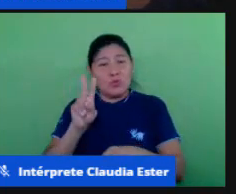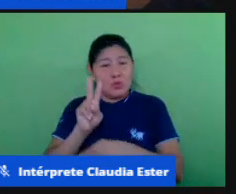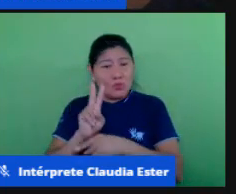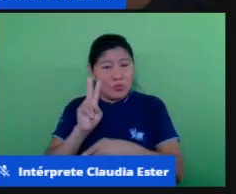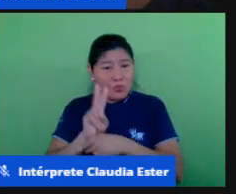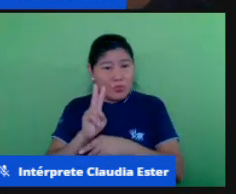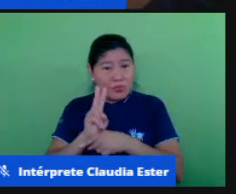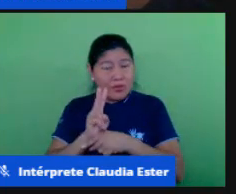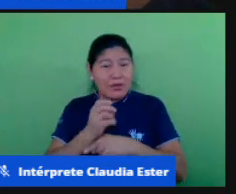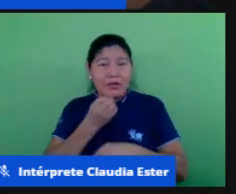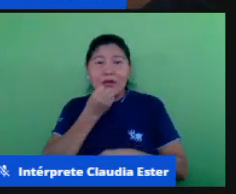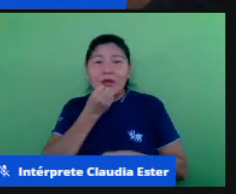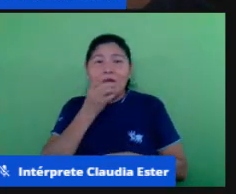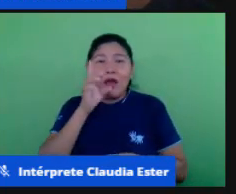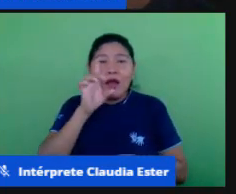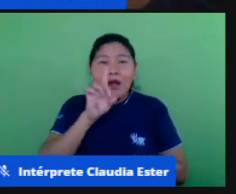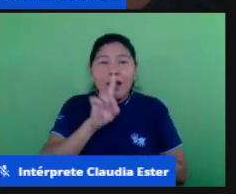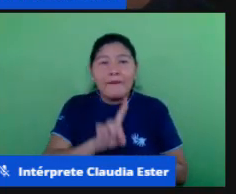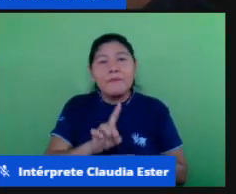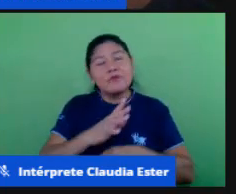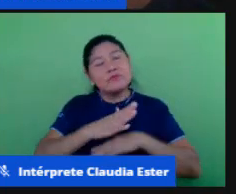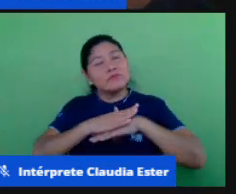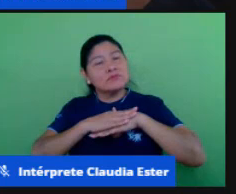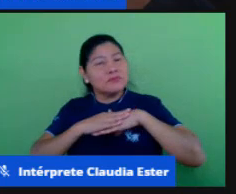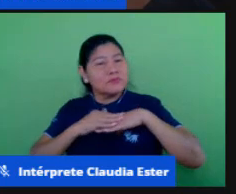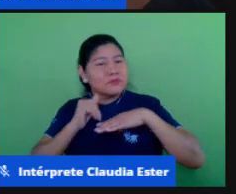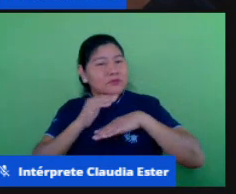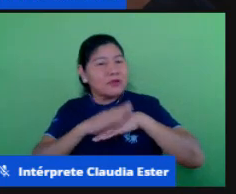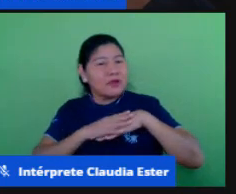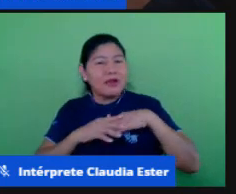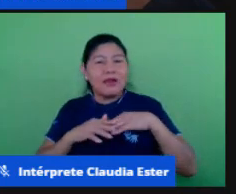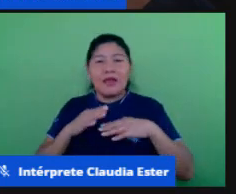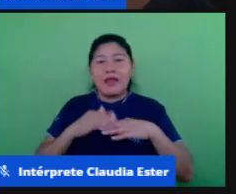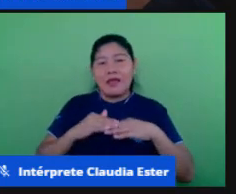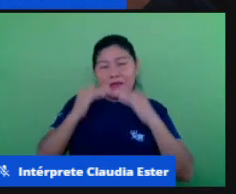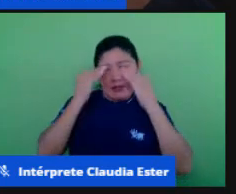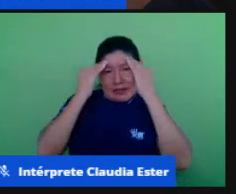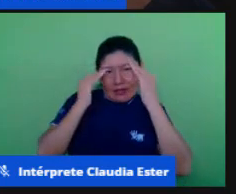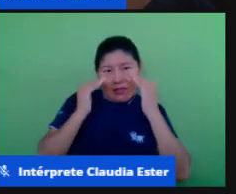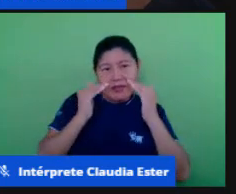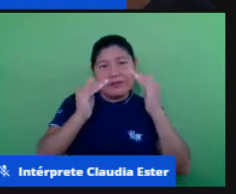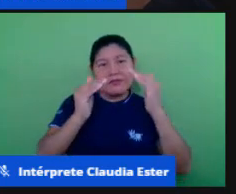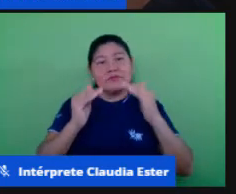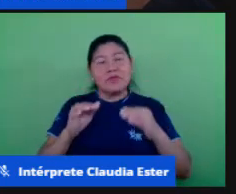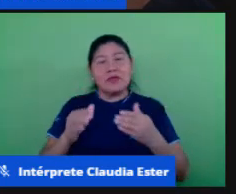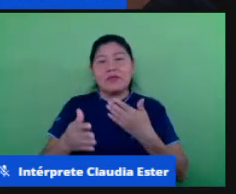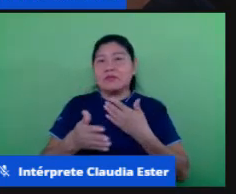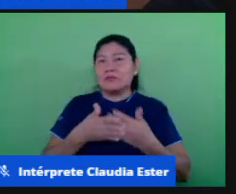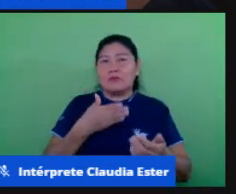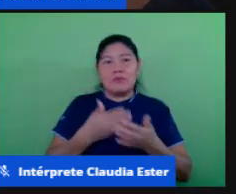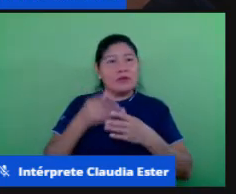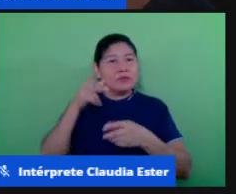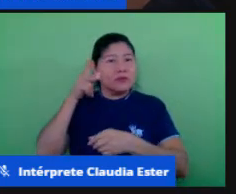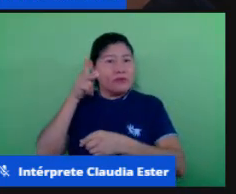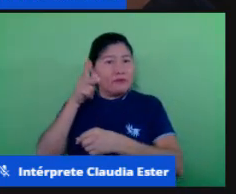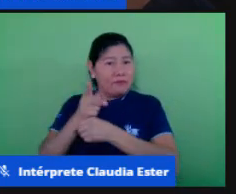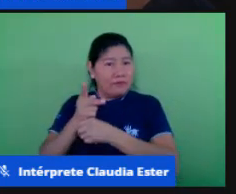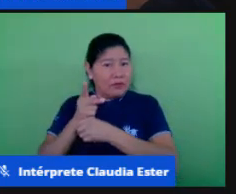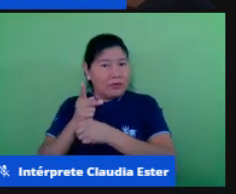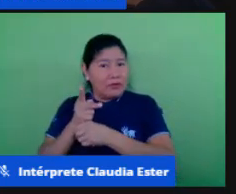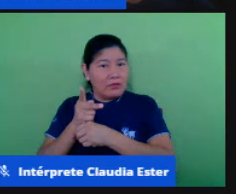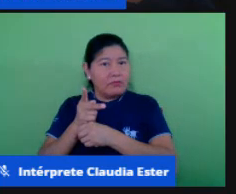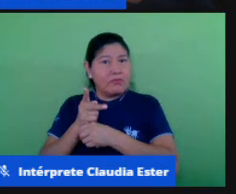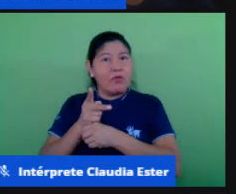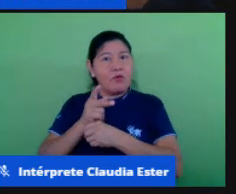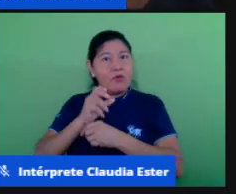por meio das tecnologias né seja numa aula gravada no momento assíncrono